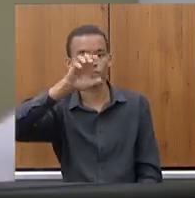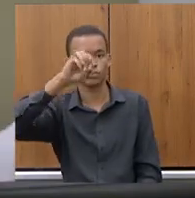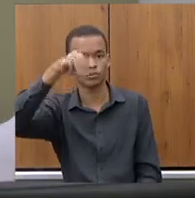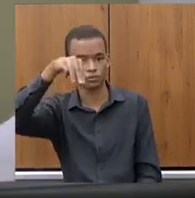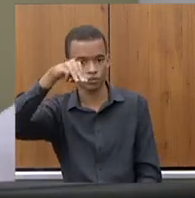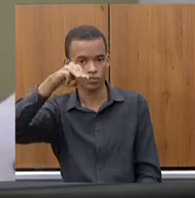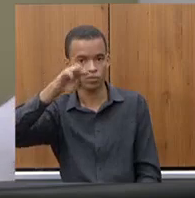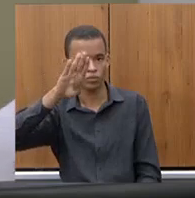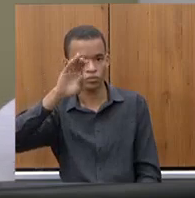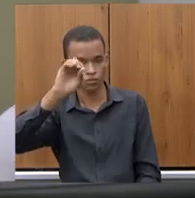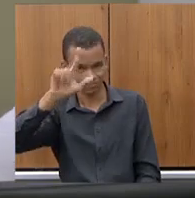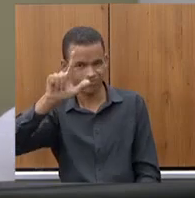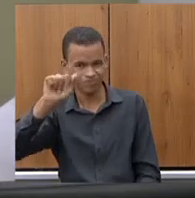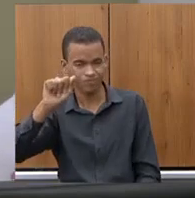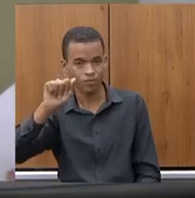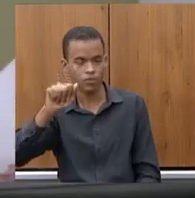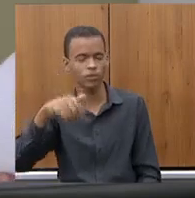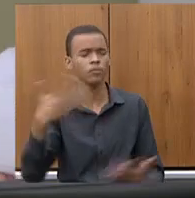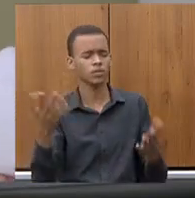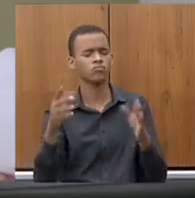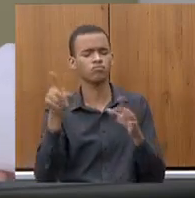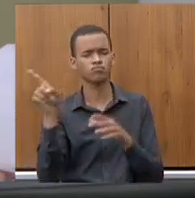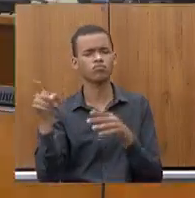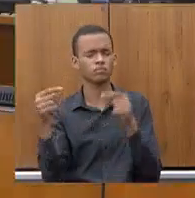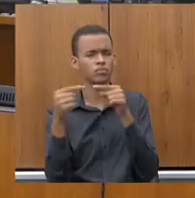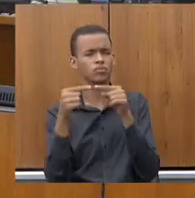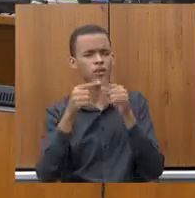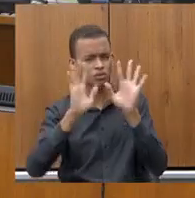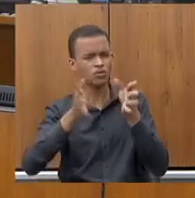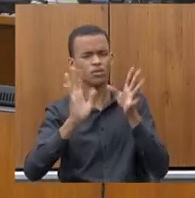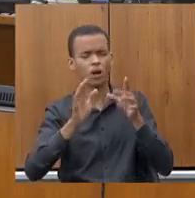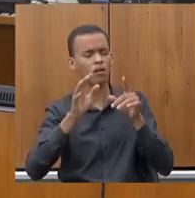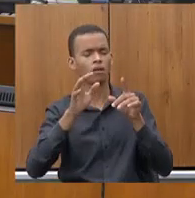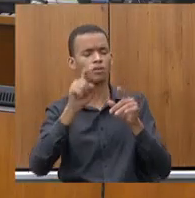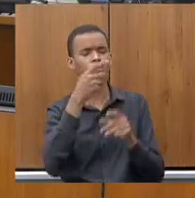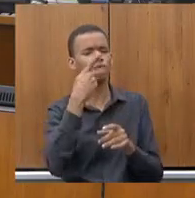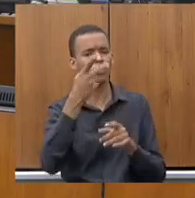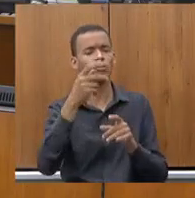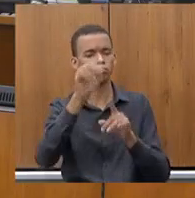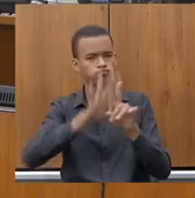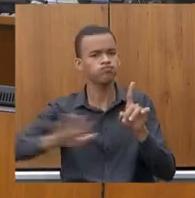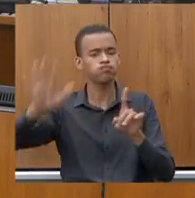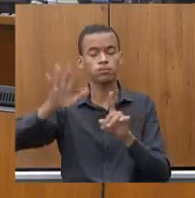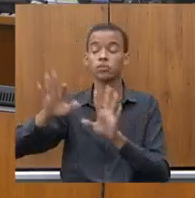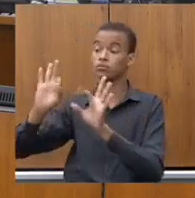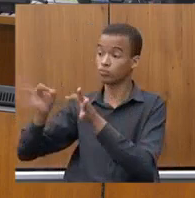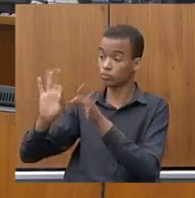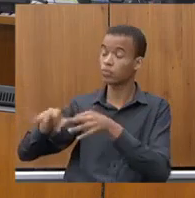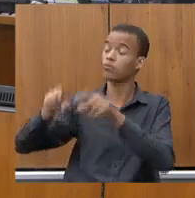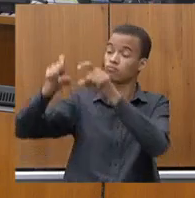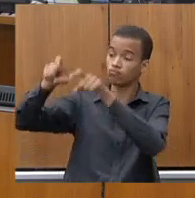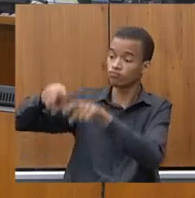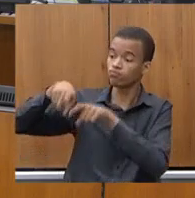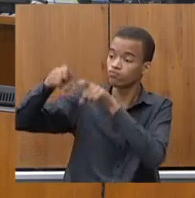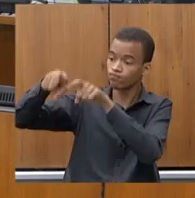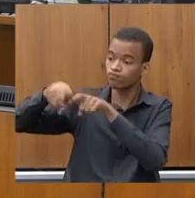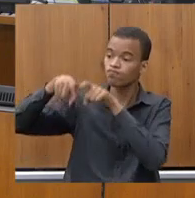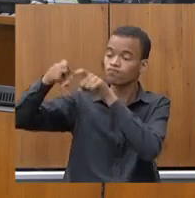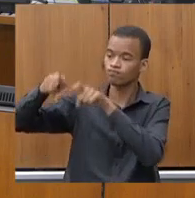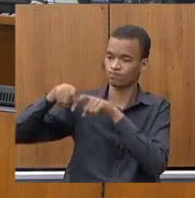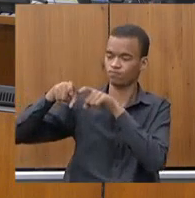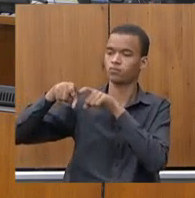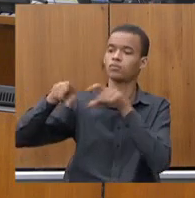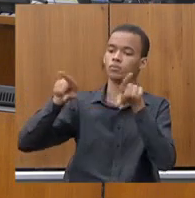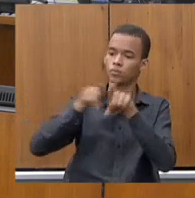vão ter trifásico no Estado inteiro, é isso? toda a zona rural e, inclusive, nas comunidades quilombolas. A gente quer que os quilombolas tenham